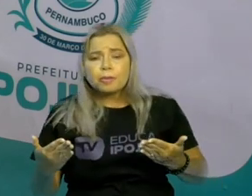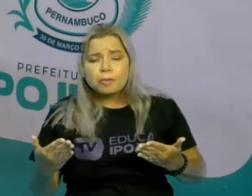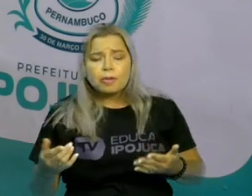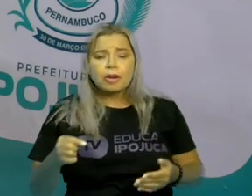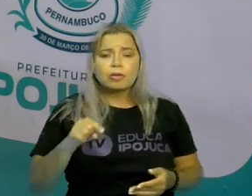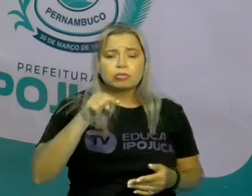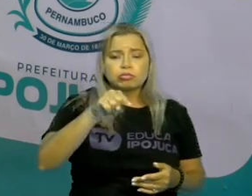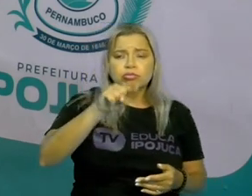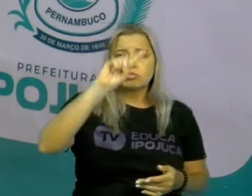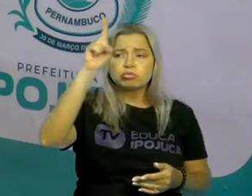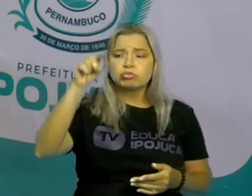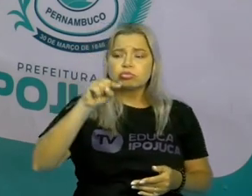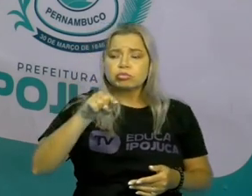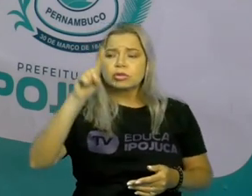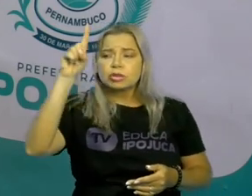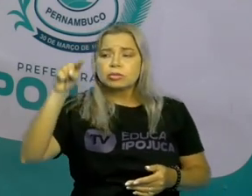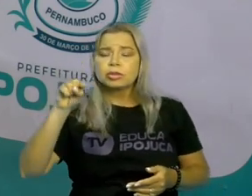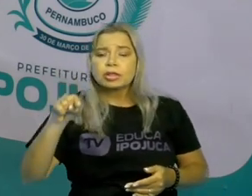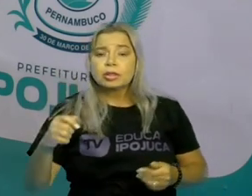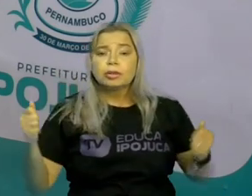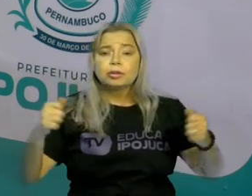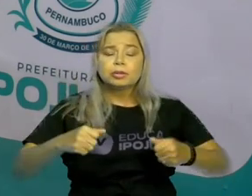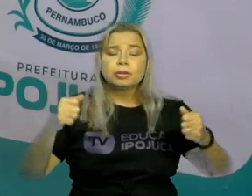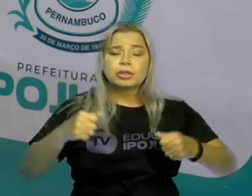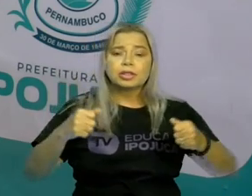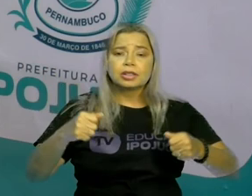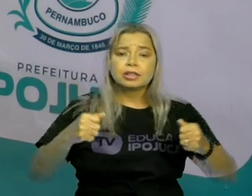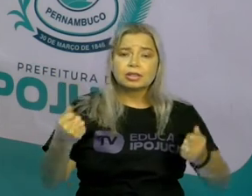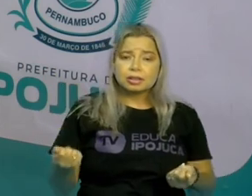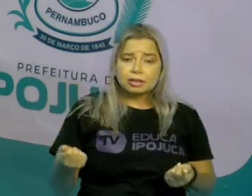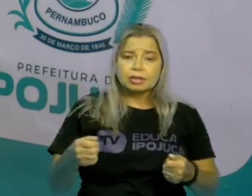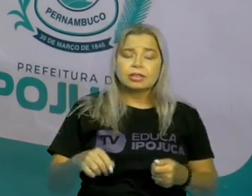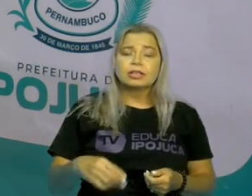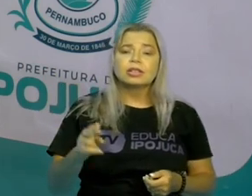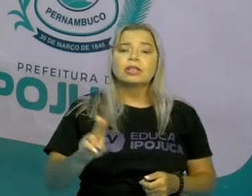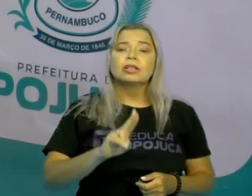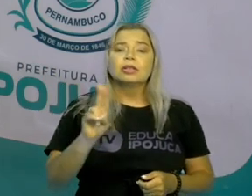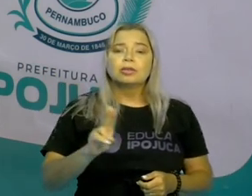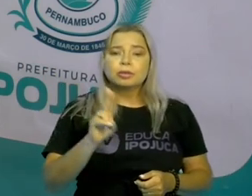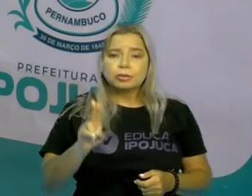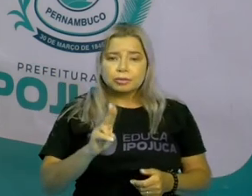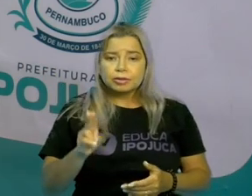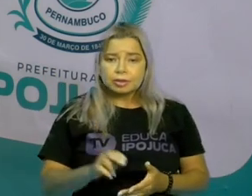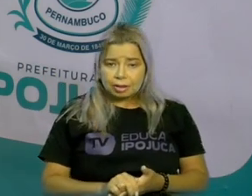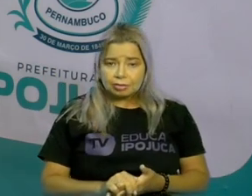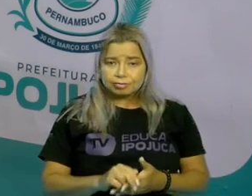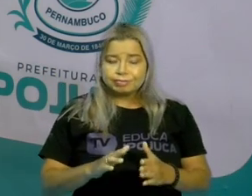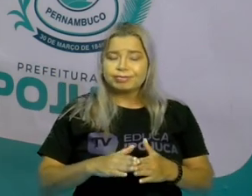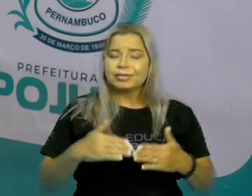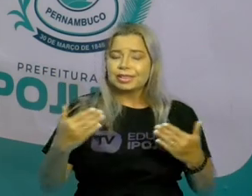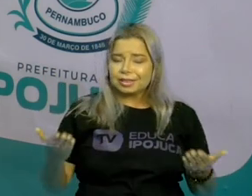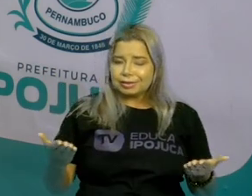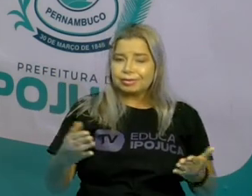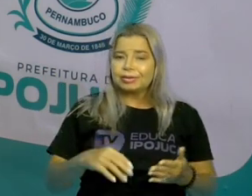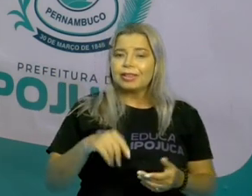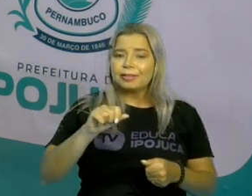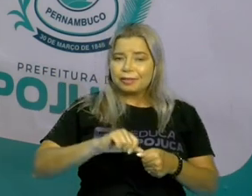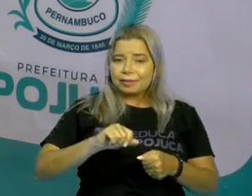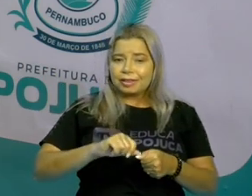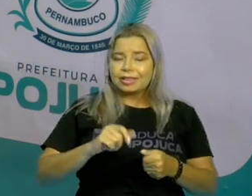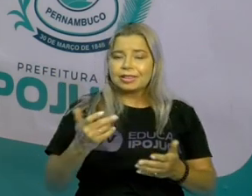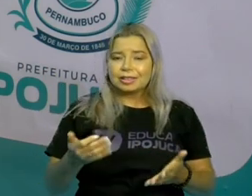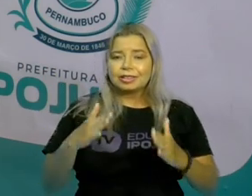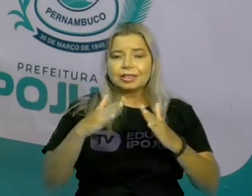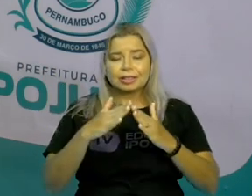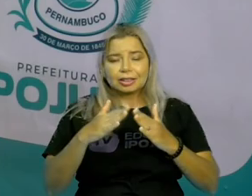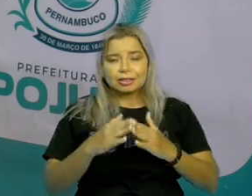essa resposta no caderno de vocês, copiar esse textinho aí e pontuar da forma devida. Até a próxima aula, conto